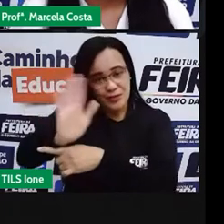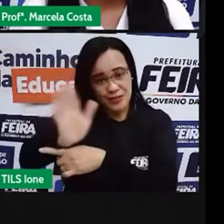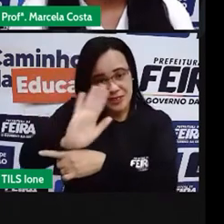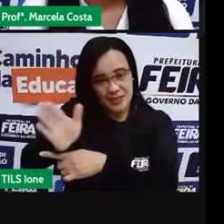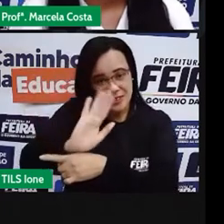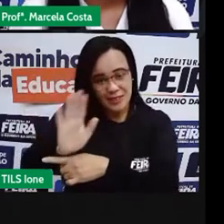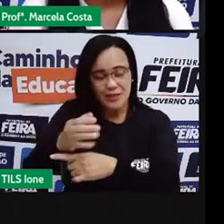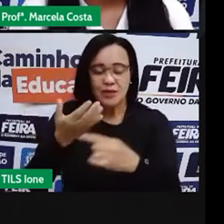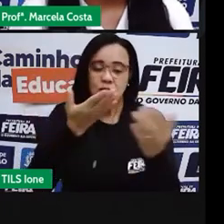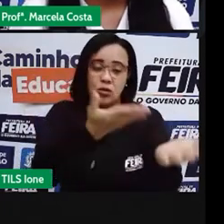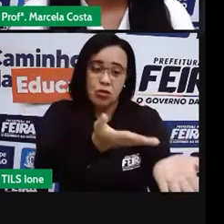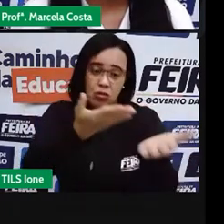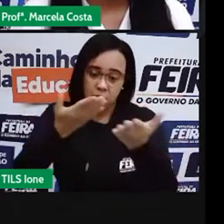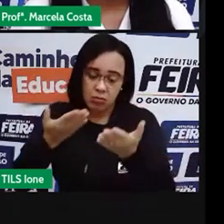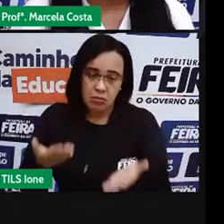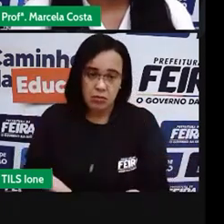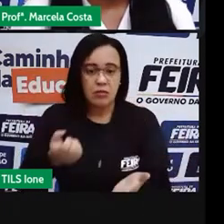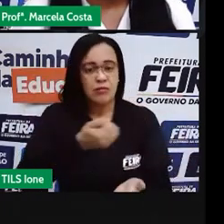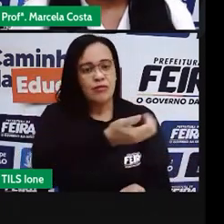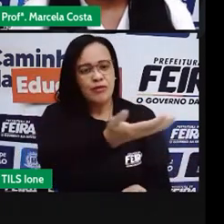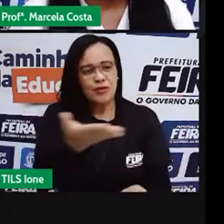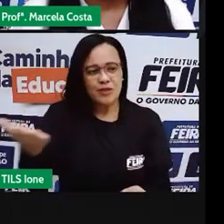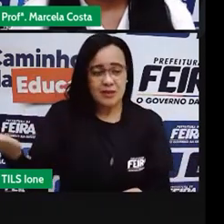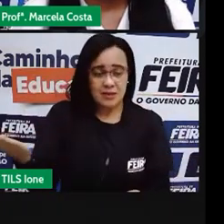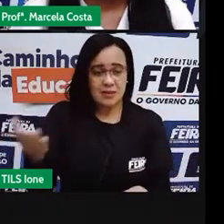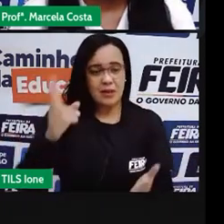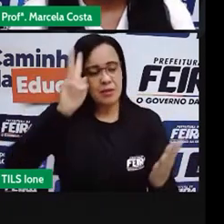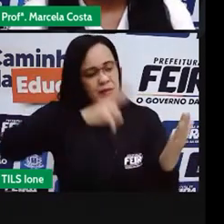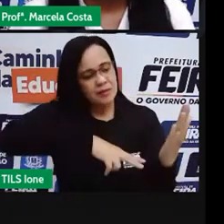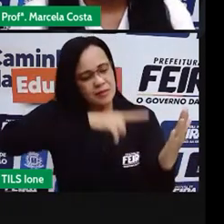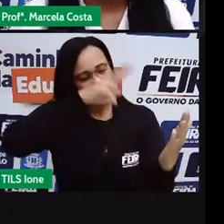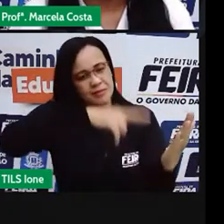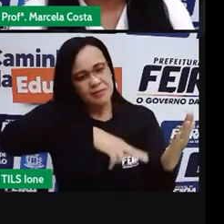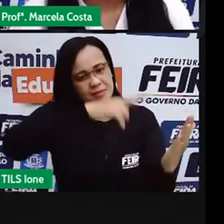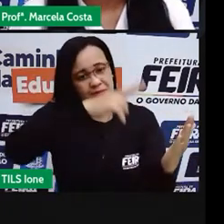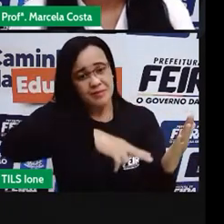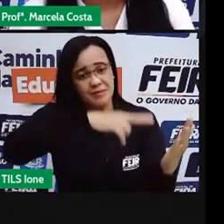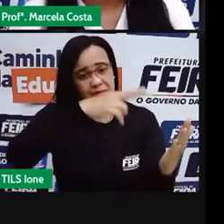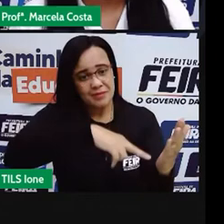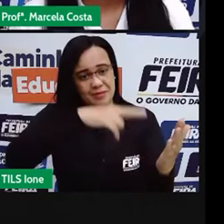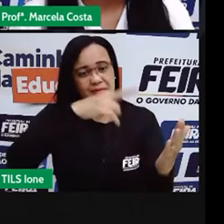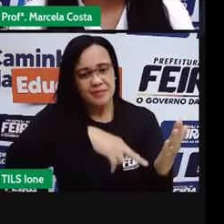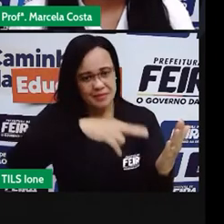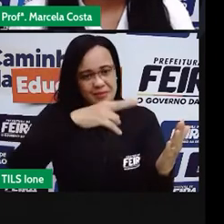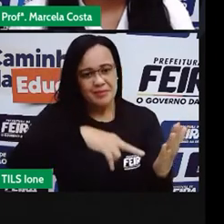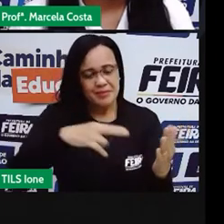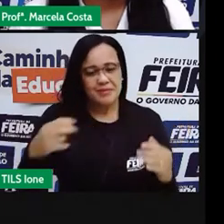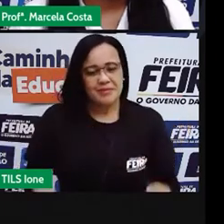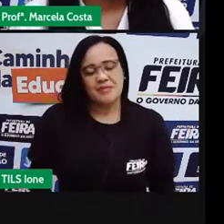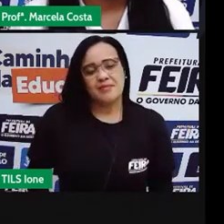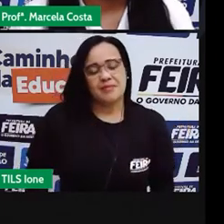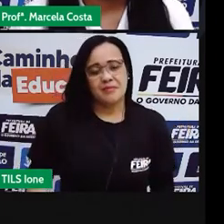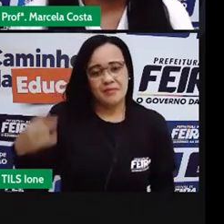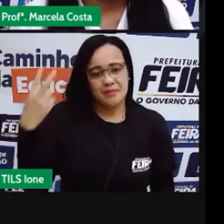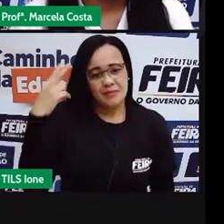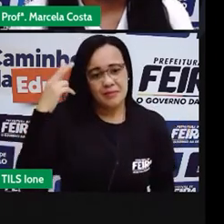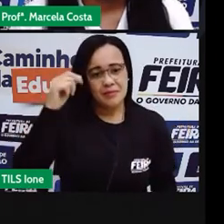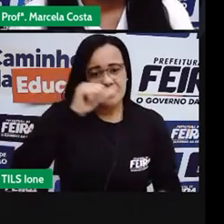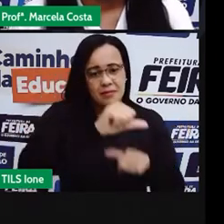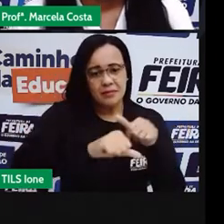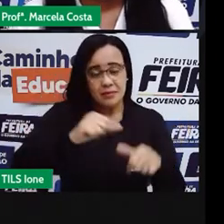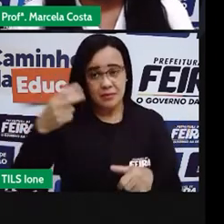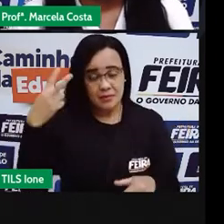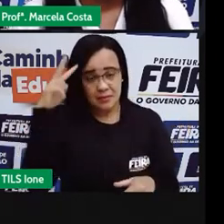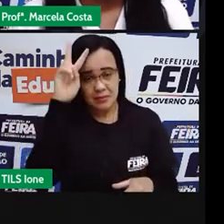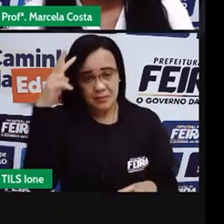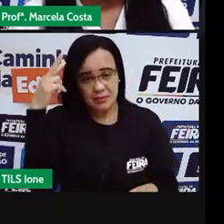convidar vocês a fazer a leitura aqui comigo dessa outra versão da fábula,